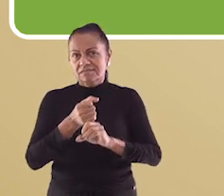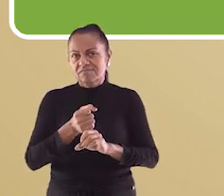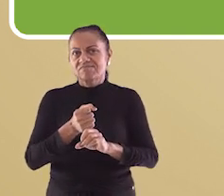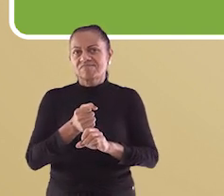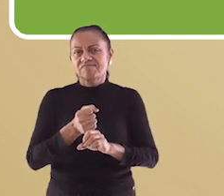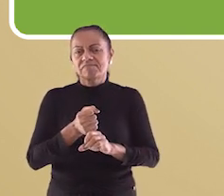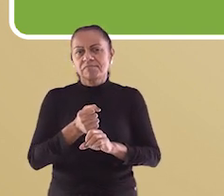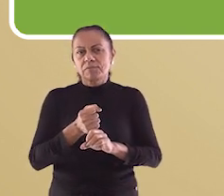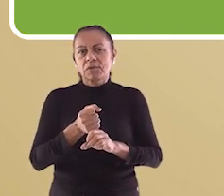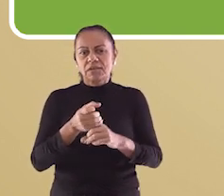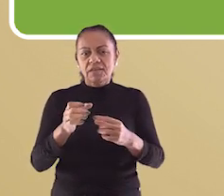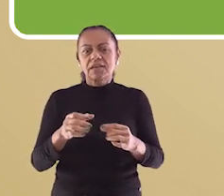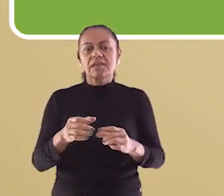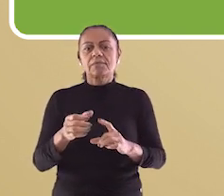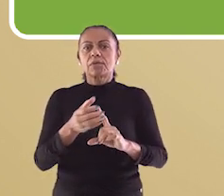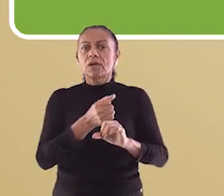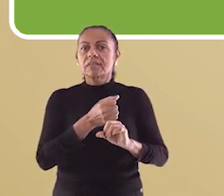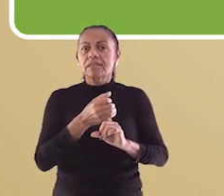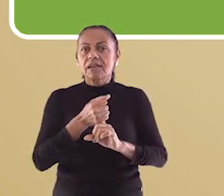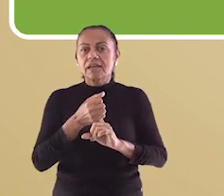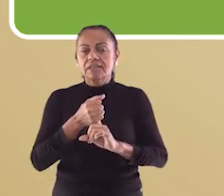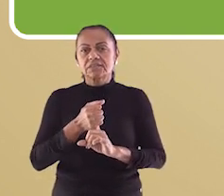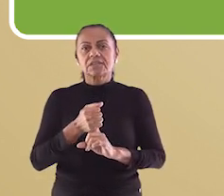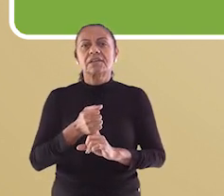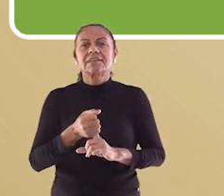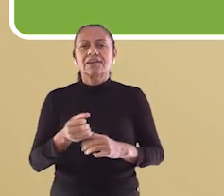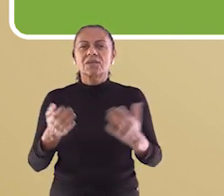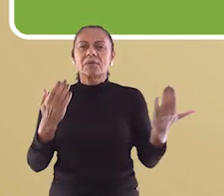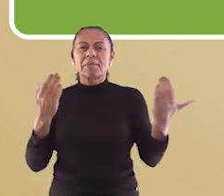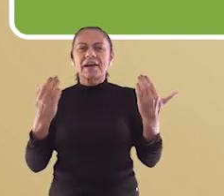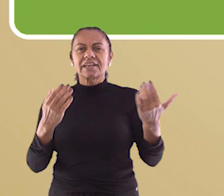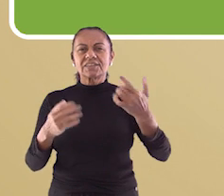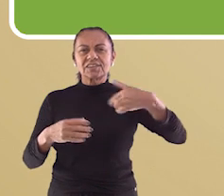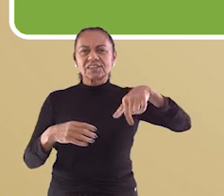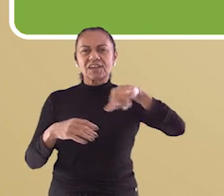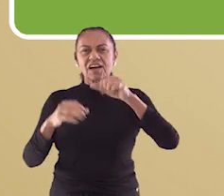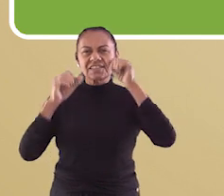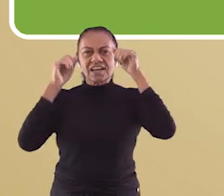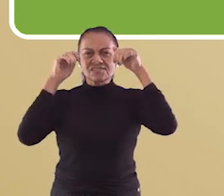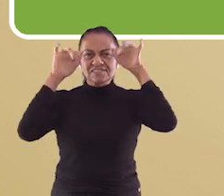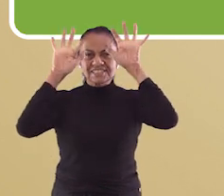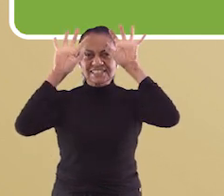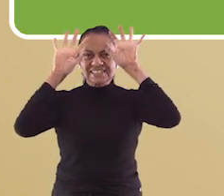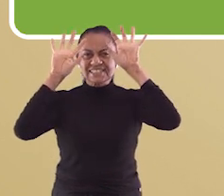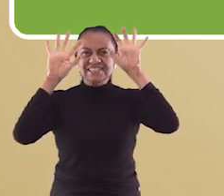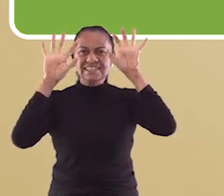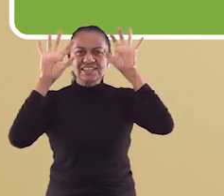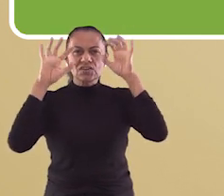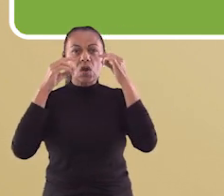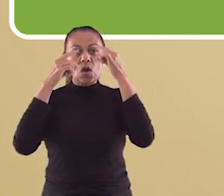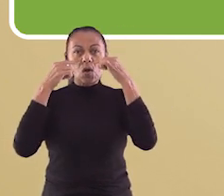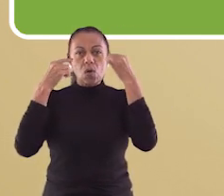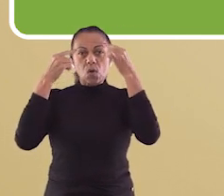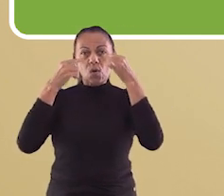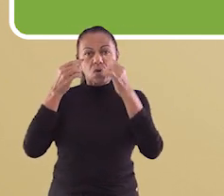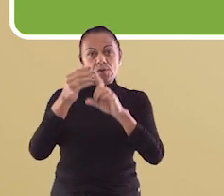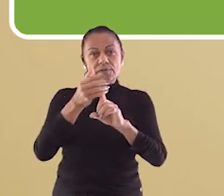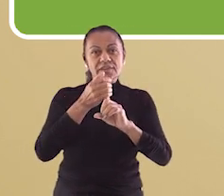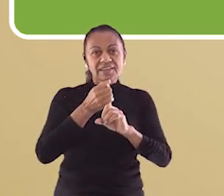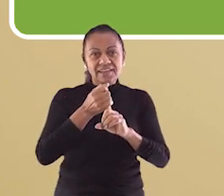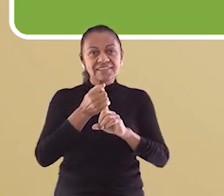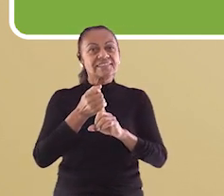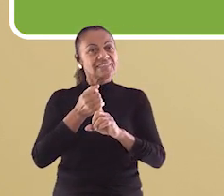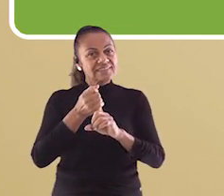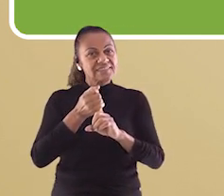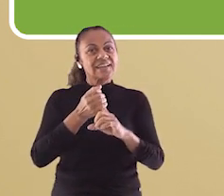por estar associada aos cílios, os que protegem os nossos olhos. Assim, essa mata tem a função